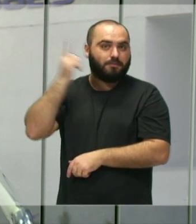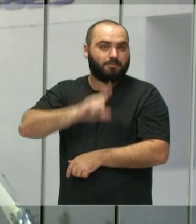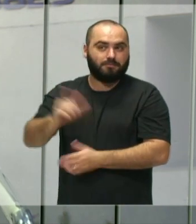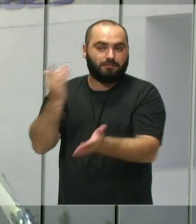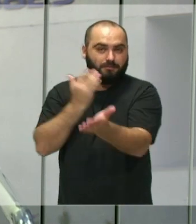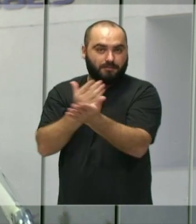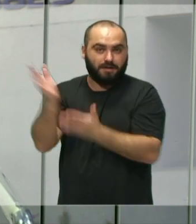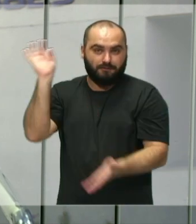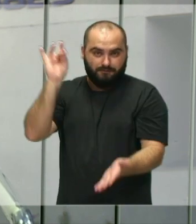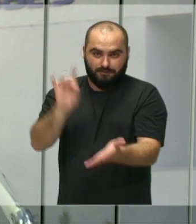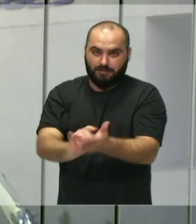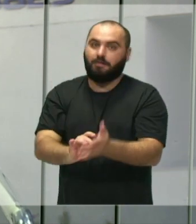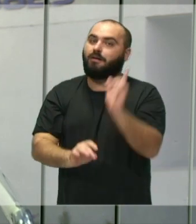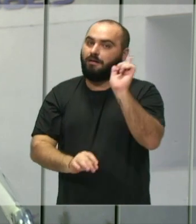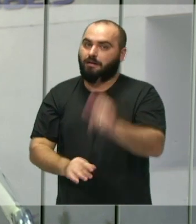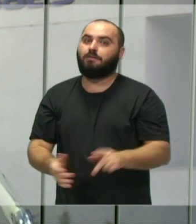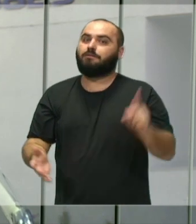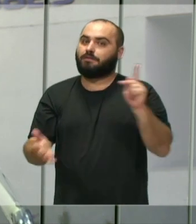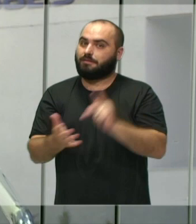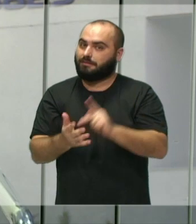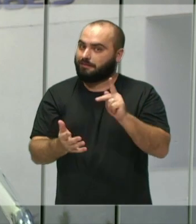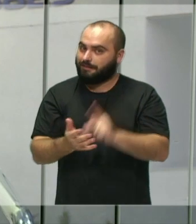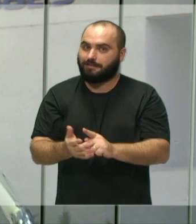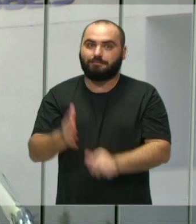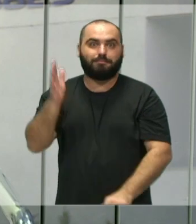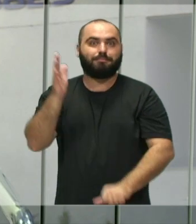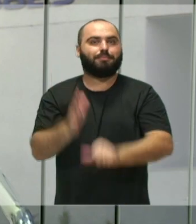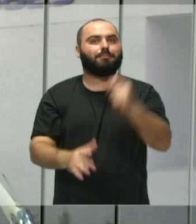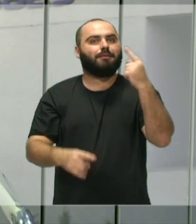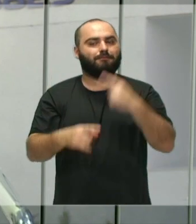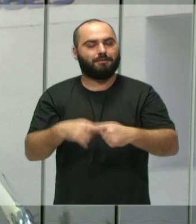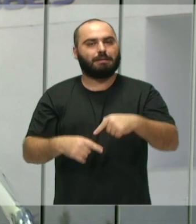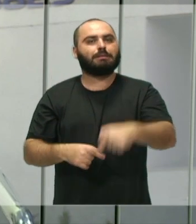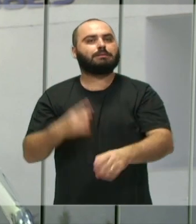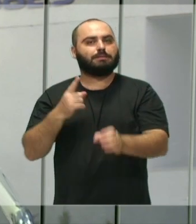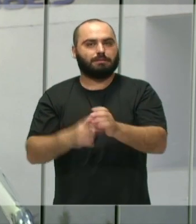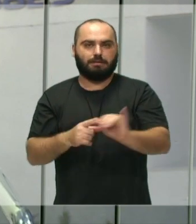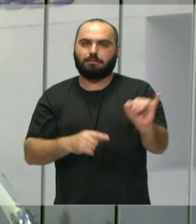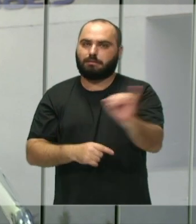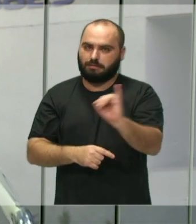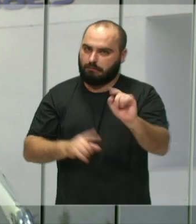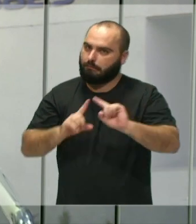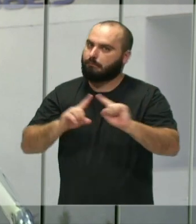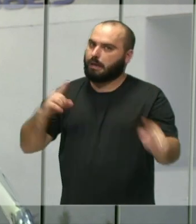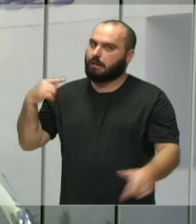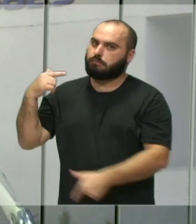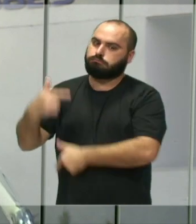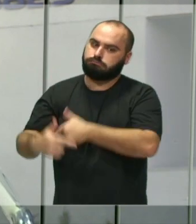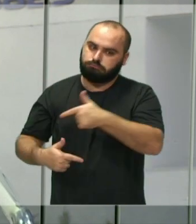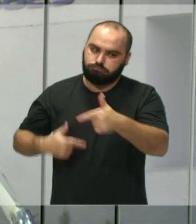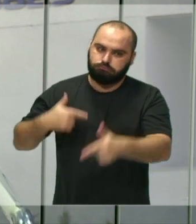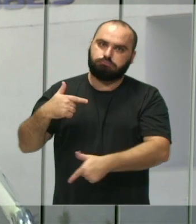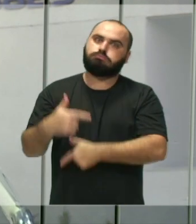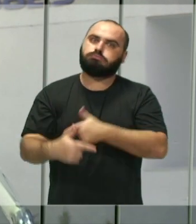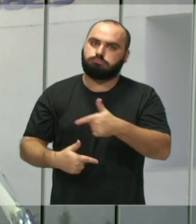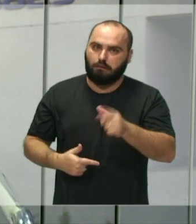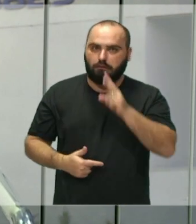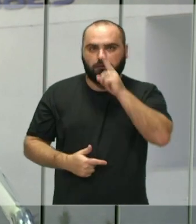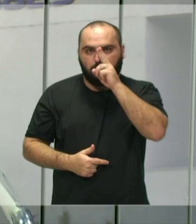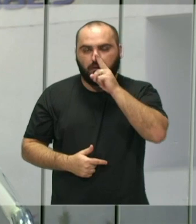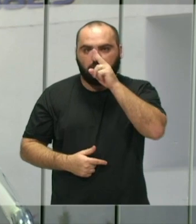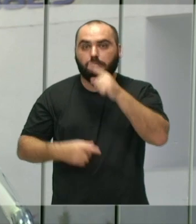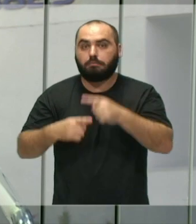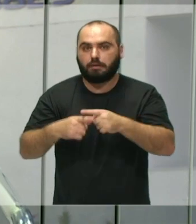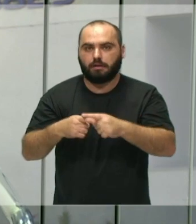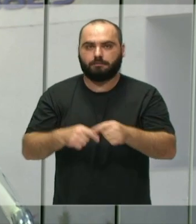ação inédita realmente na nossa cidade e bem trabalhosa, né? Porque a gente está, o primeiro plano são